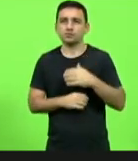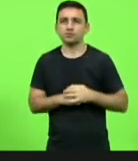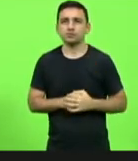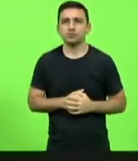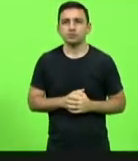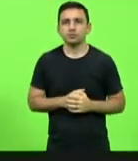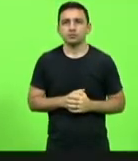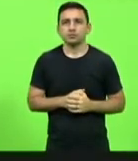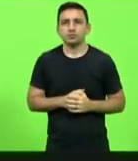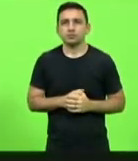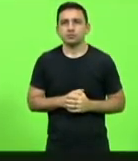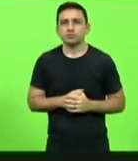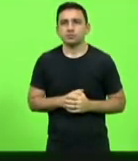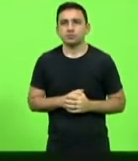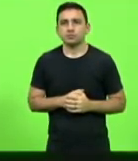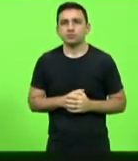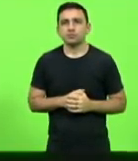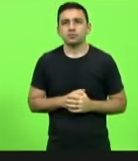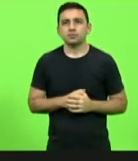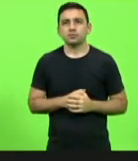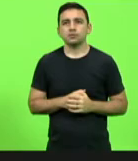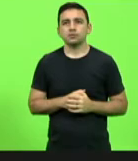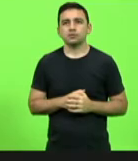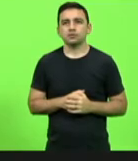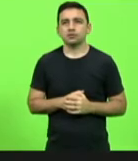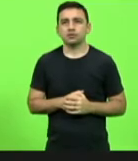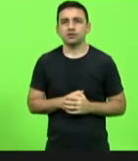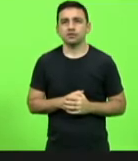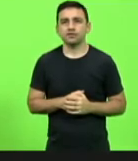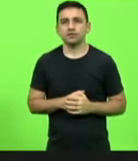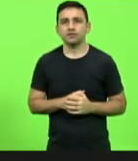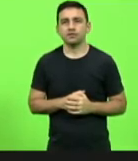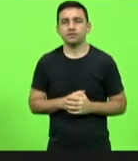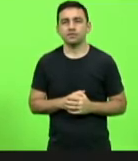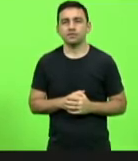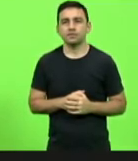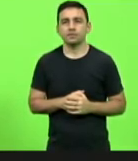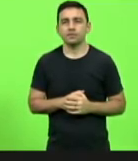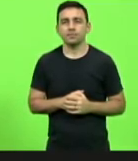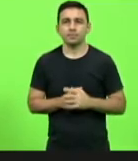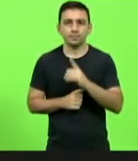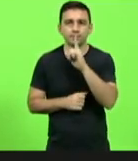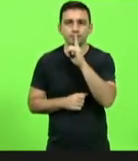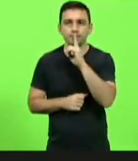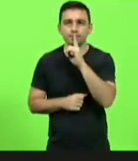um minuto deputado Felipe se puder ligar o microfone se puder ligar o microfone